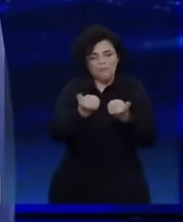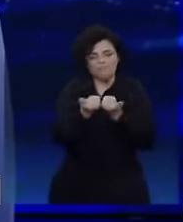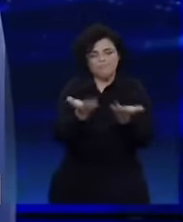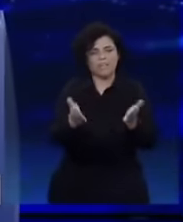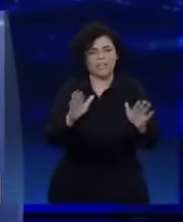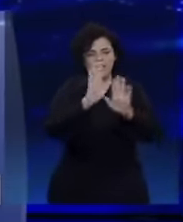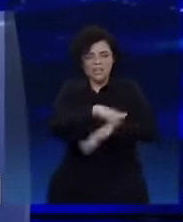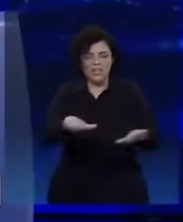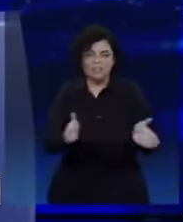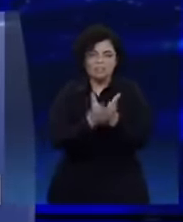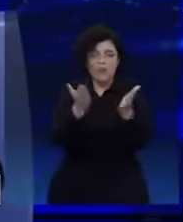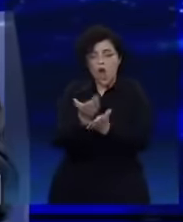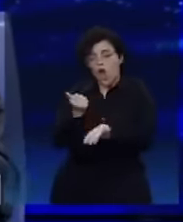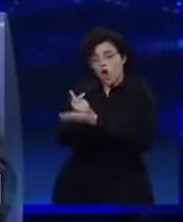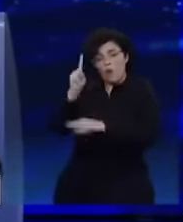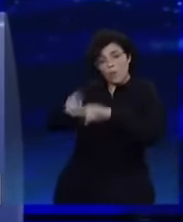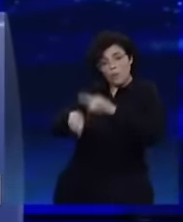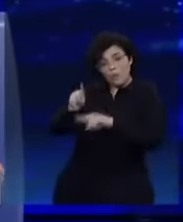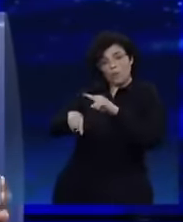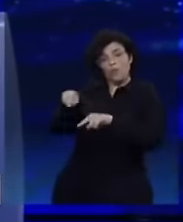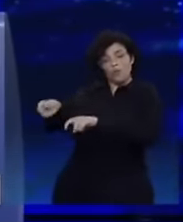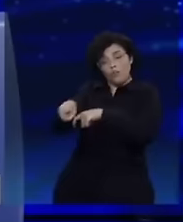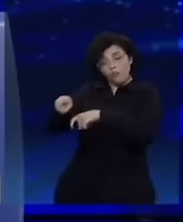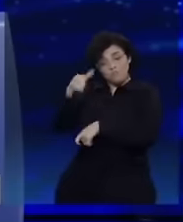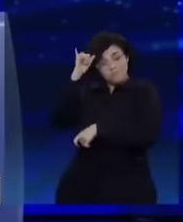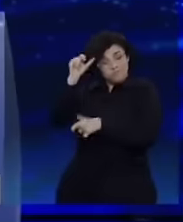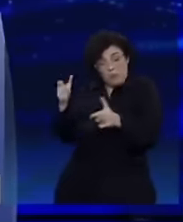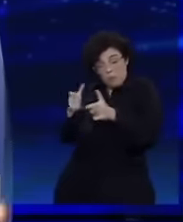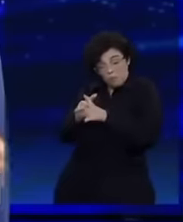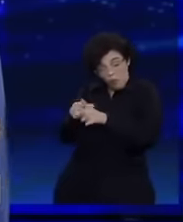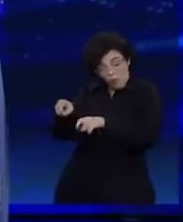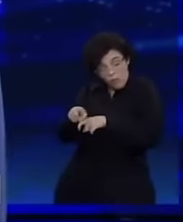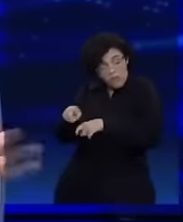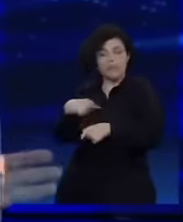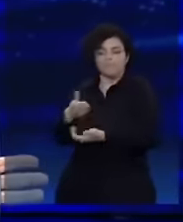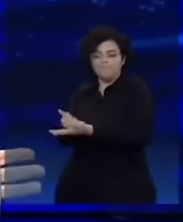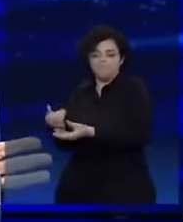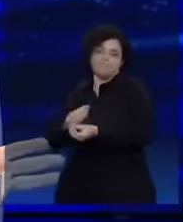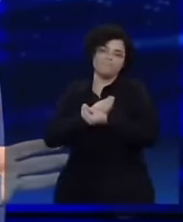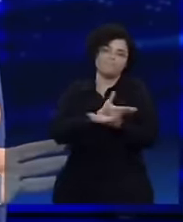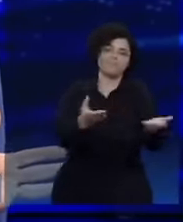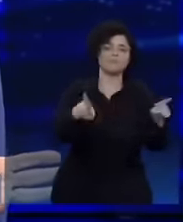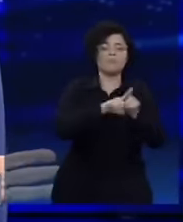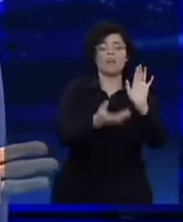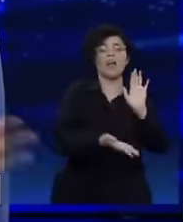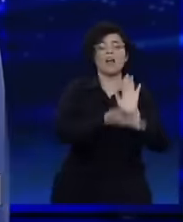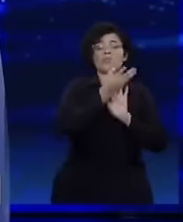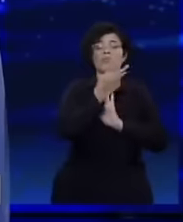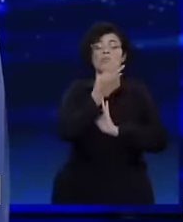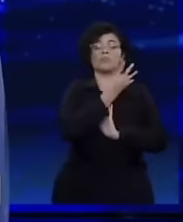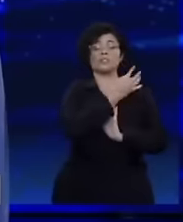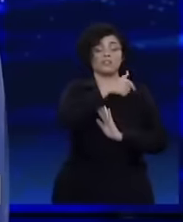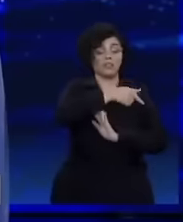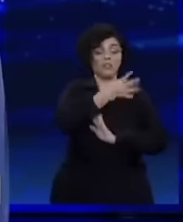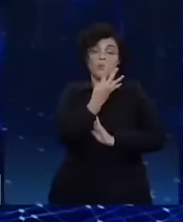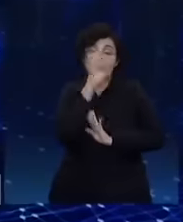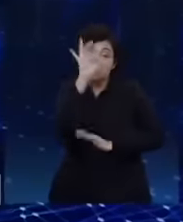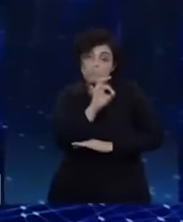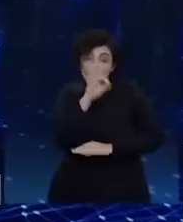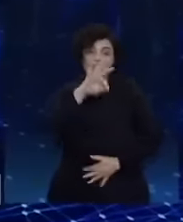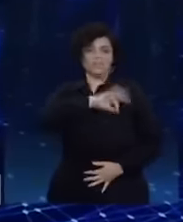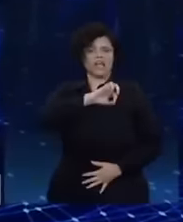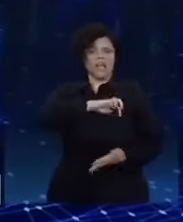comprava do pequeno produtor. Além do aumento de salário mínimo de 74%. Mas eu queria voltar à pergunta